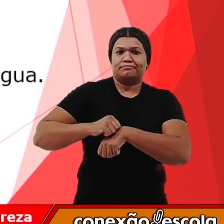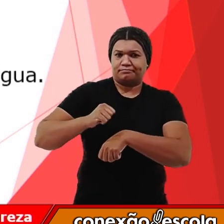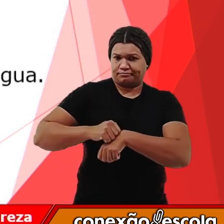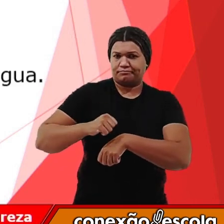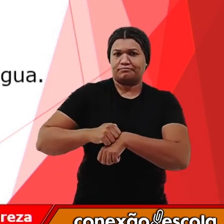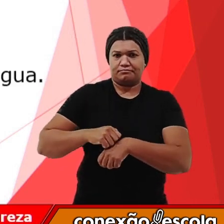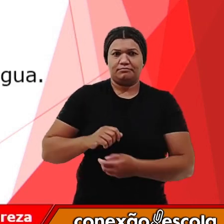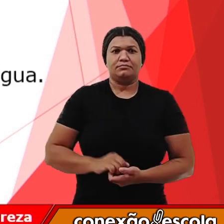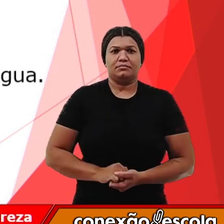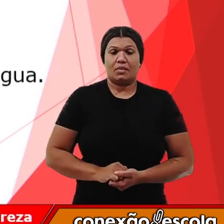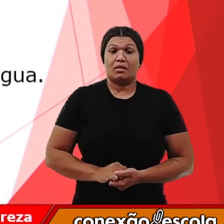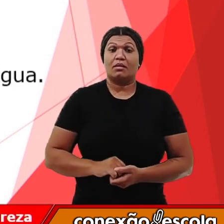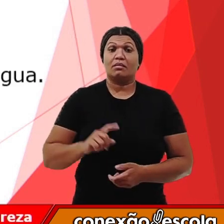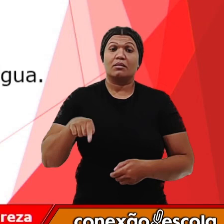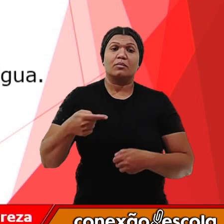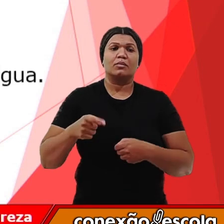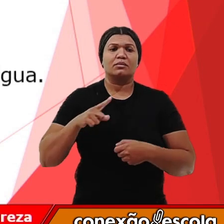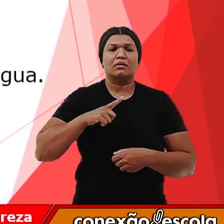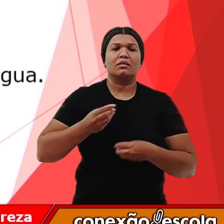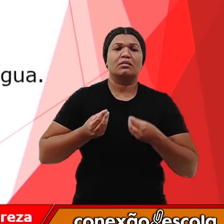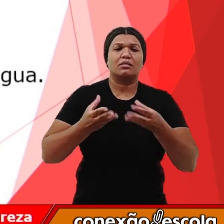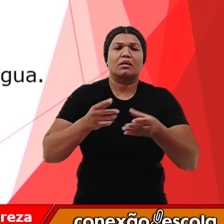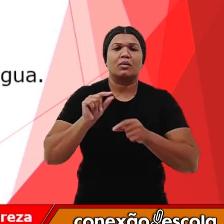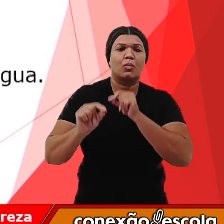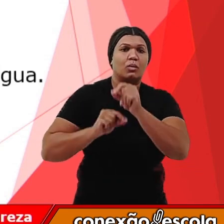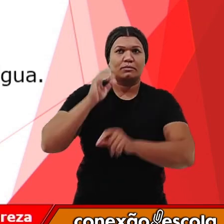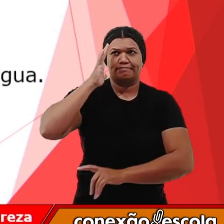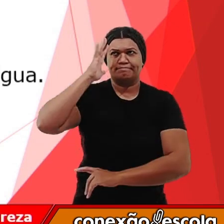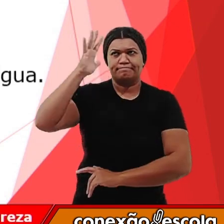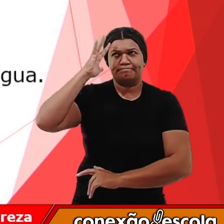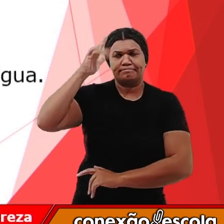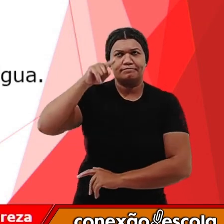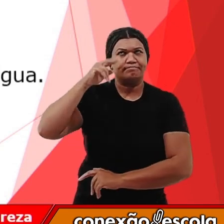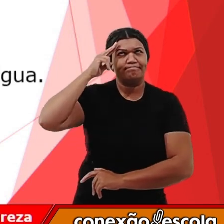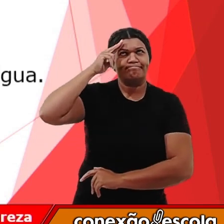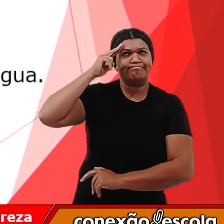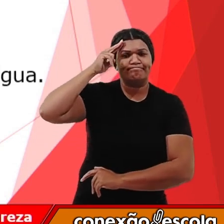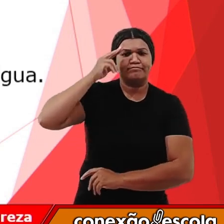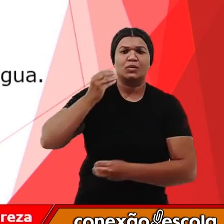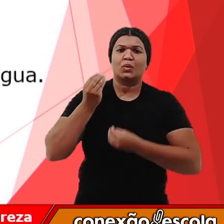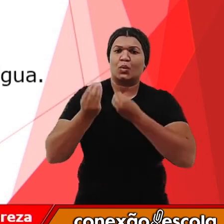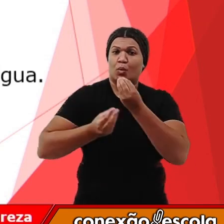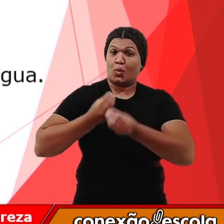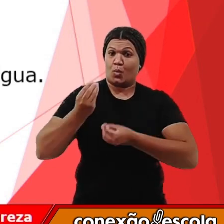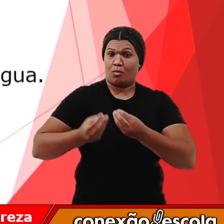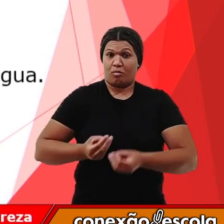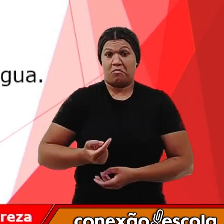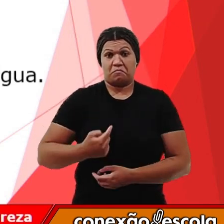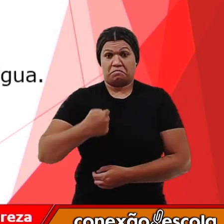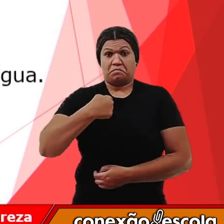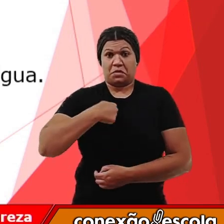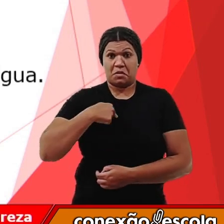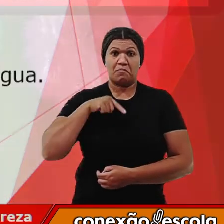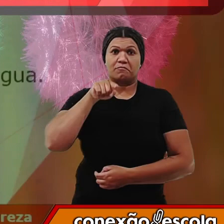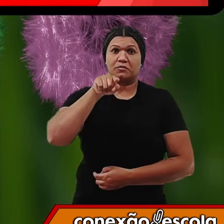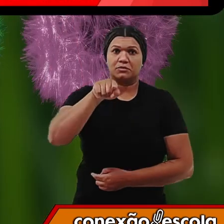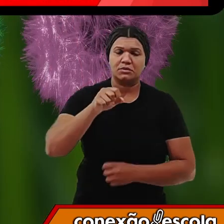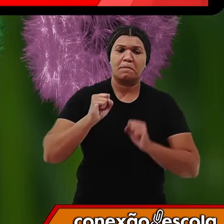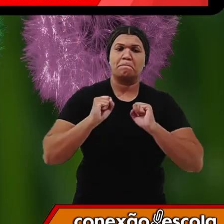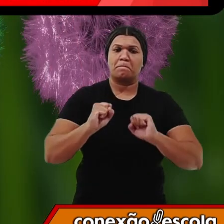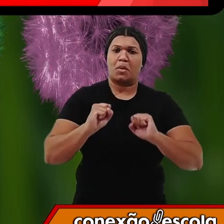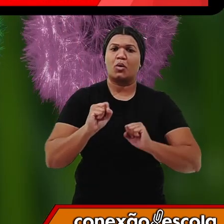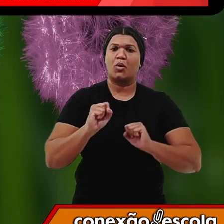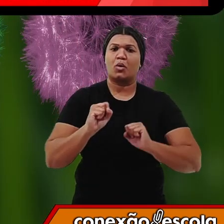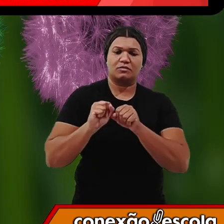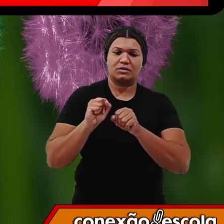E, finalmente, ficou a reflexão de como você, como eu, podemos agir para que o